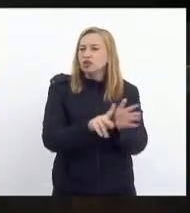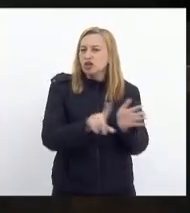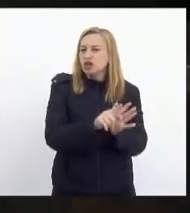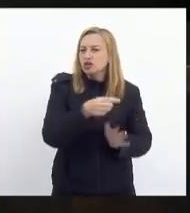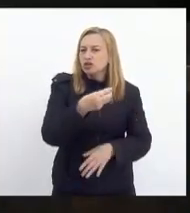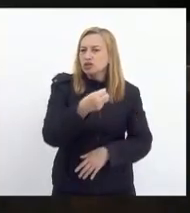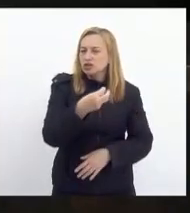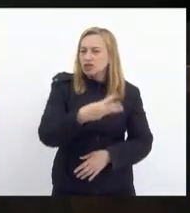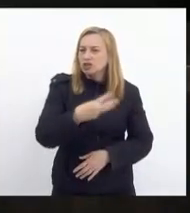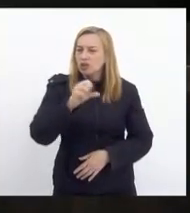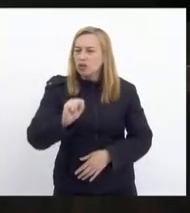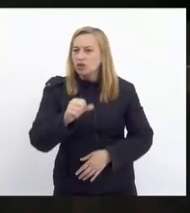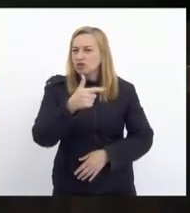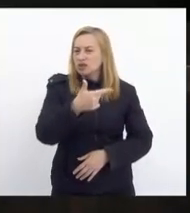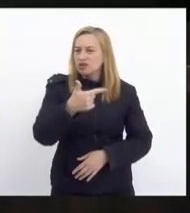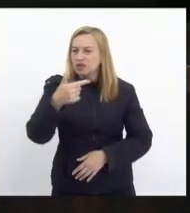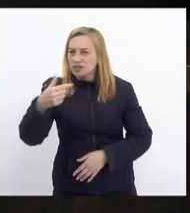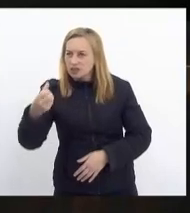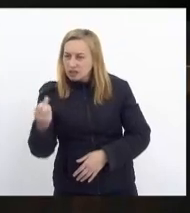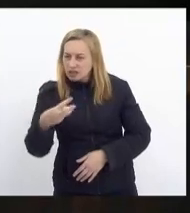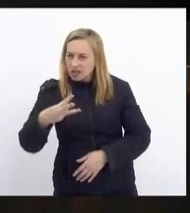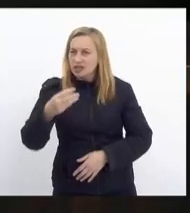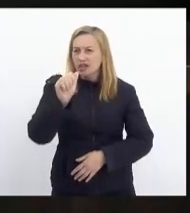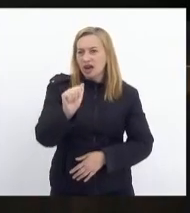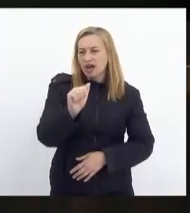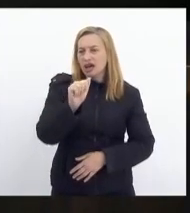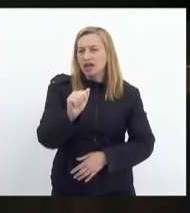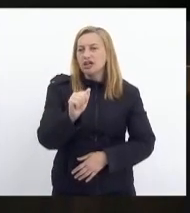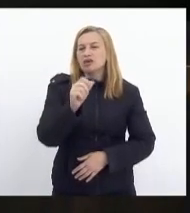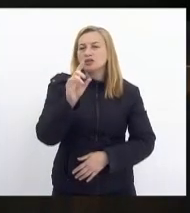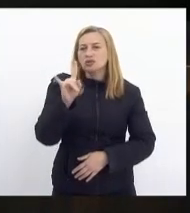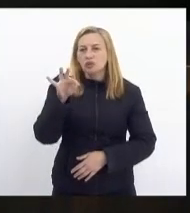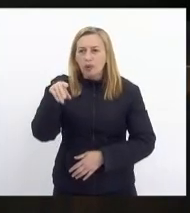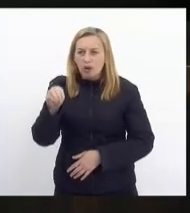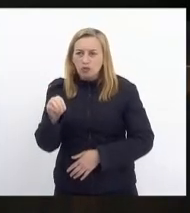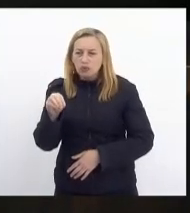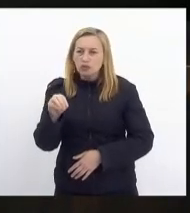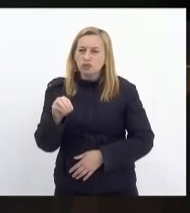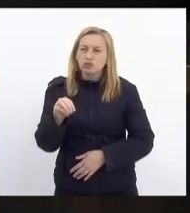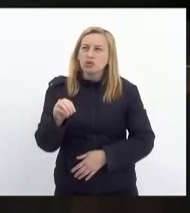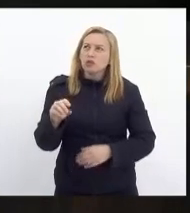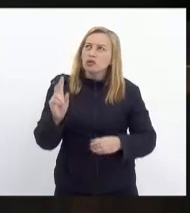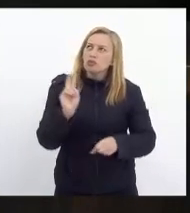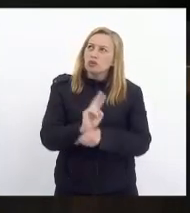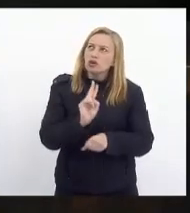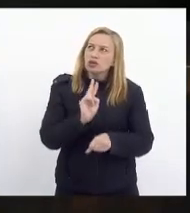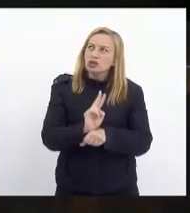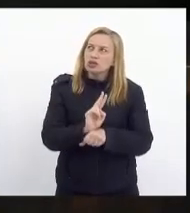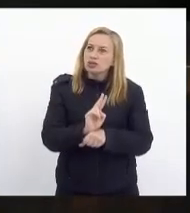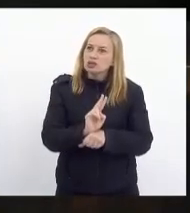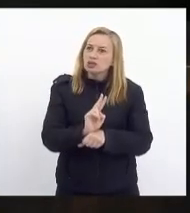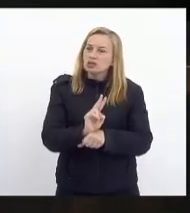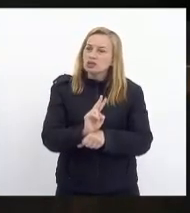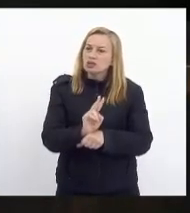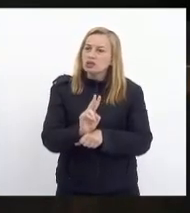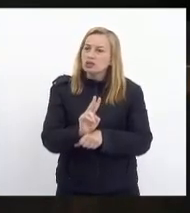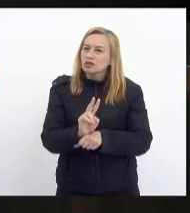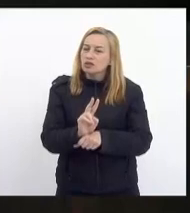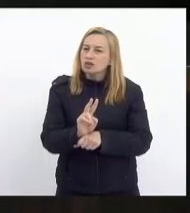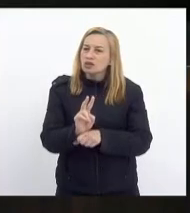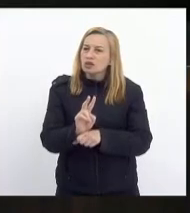3823-A de 2021, de autoria do deputado Dr. Deudalto, que dispõe sobre proteção ao consumidor,